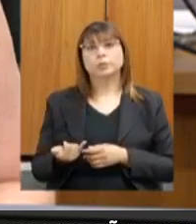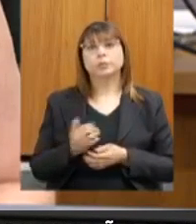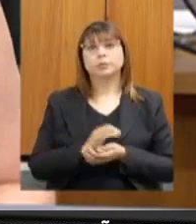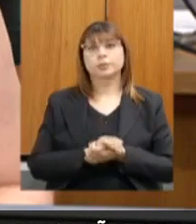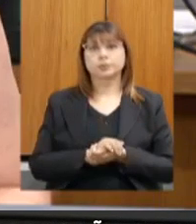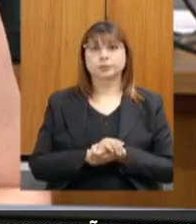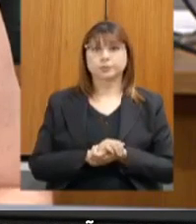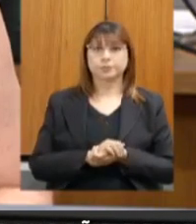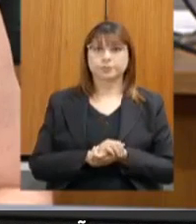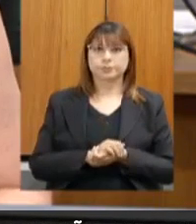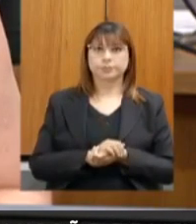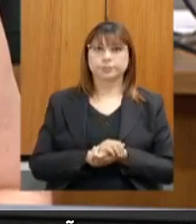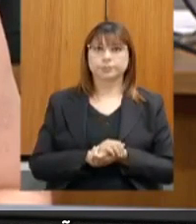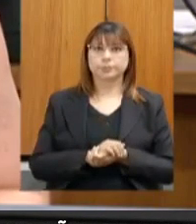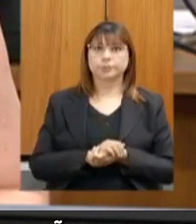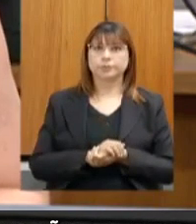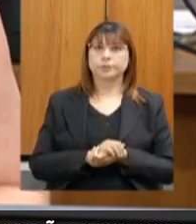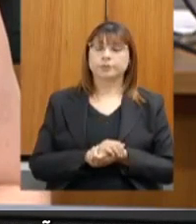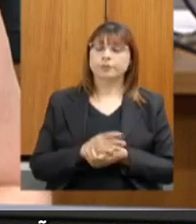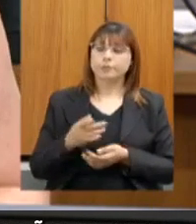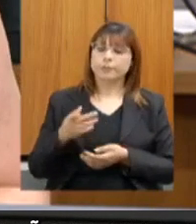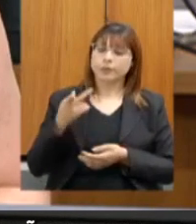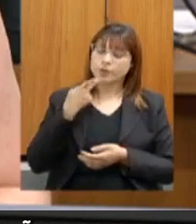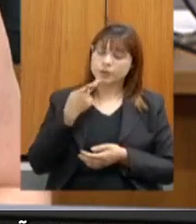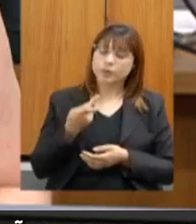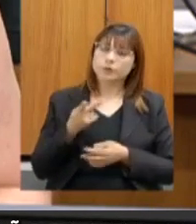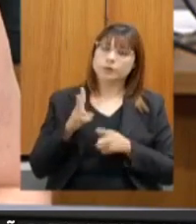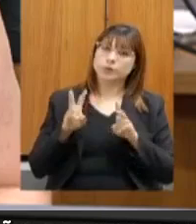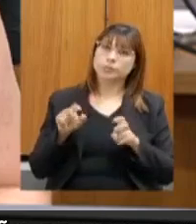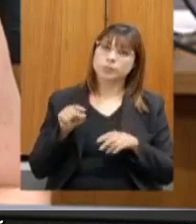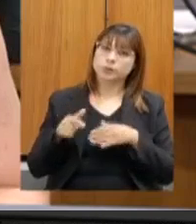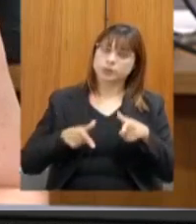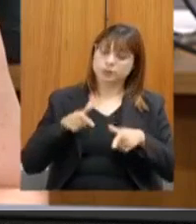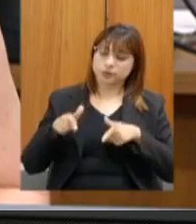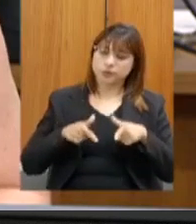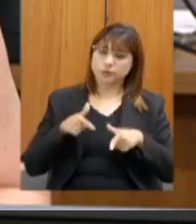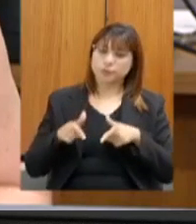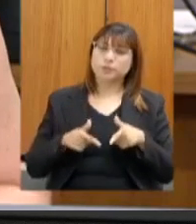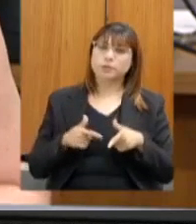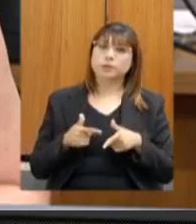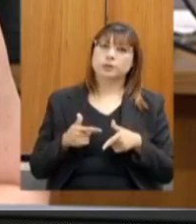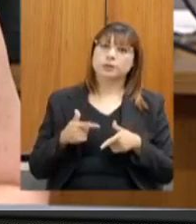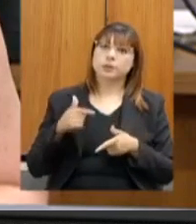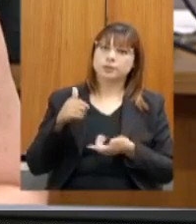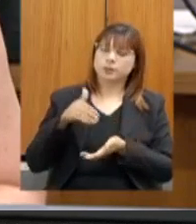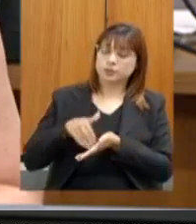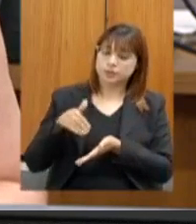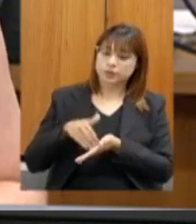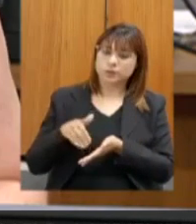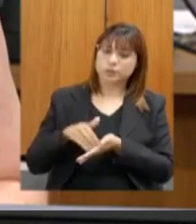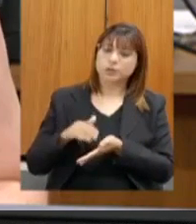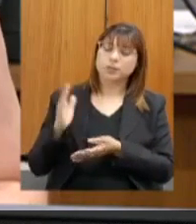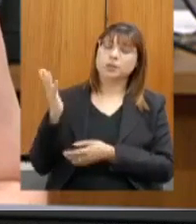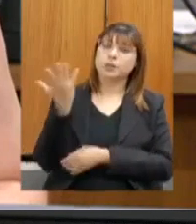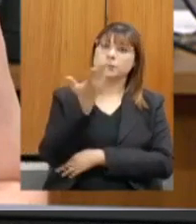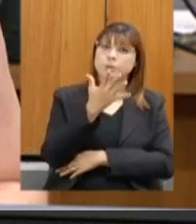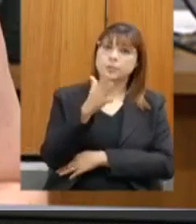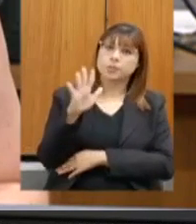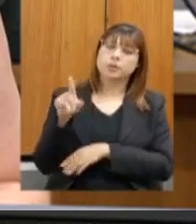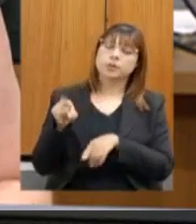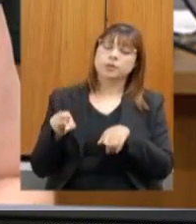destacar esse trabalho que vem sendo realizado pela Secretaria de Meio Ambiente, Desenvolvimento